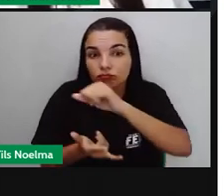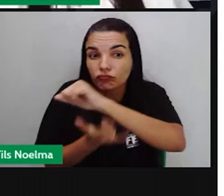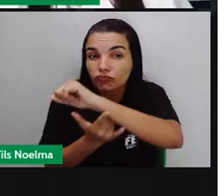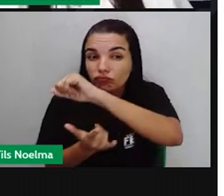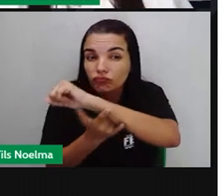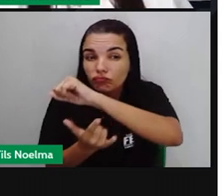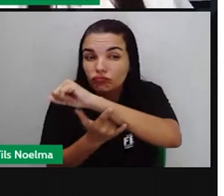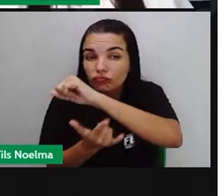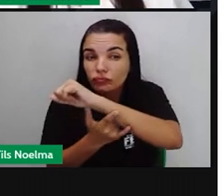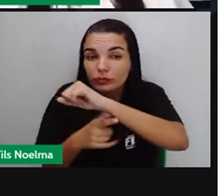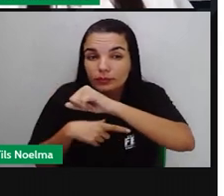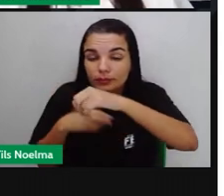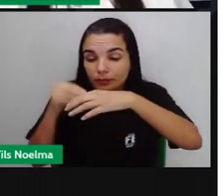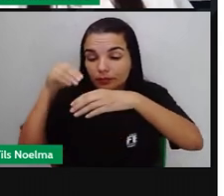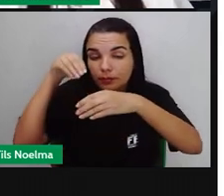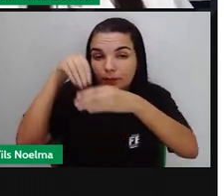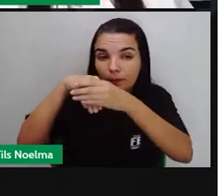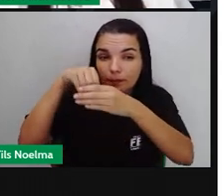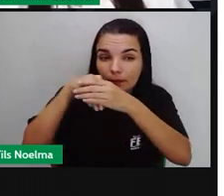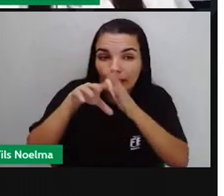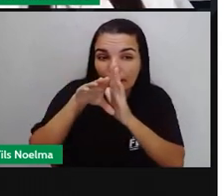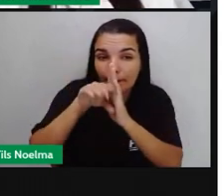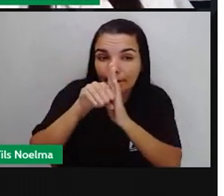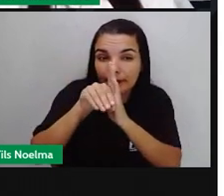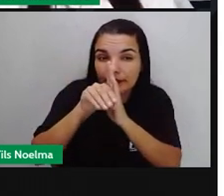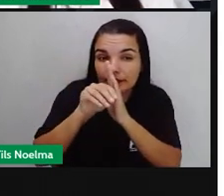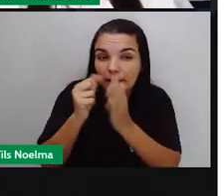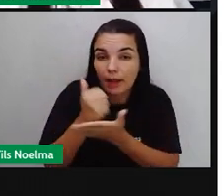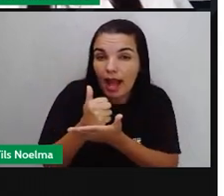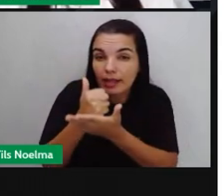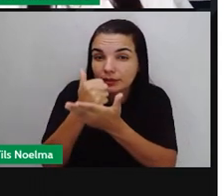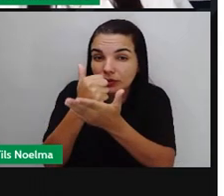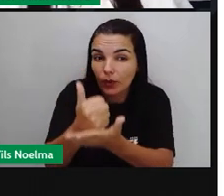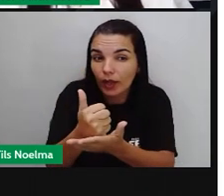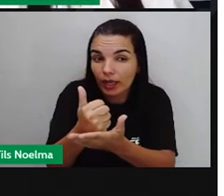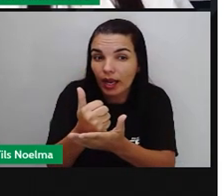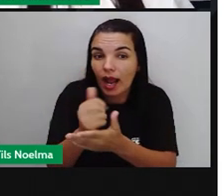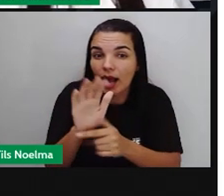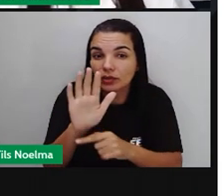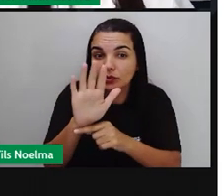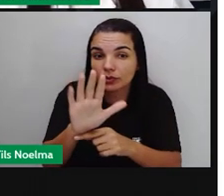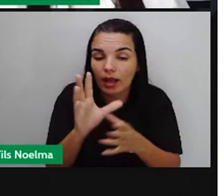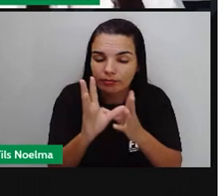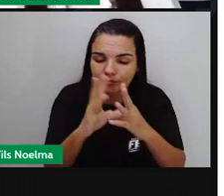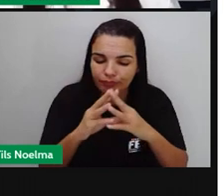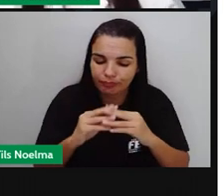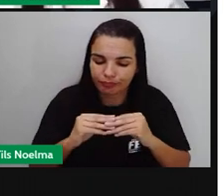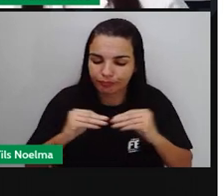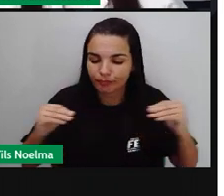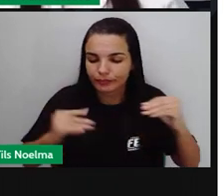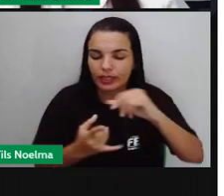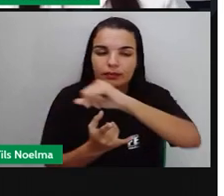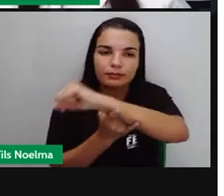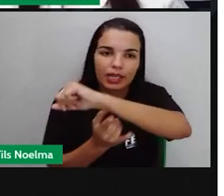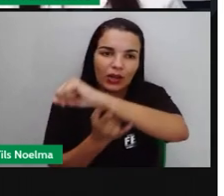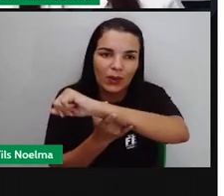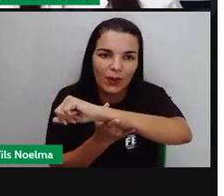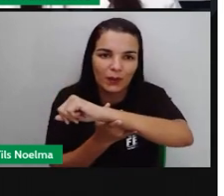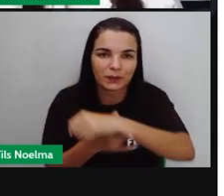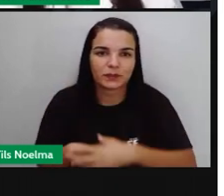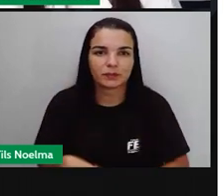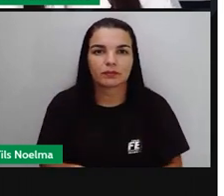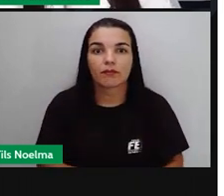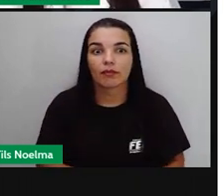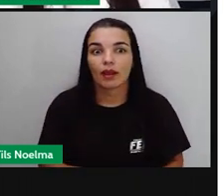onde essas bactérias, elas vão auxiliar nesse processo. E aqui nós temos as principais